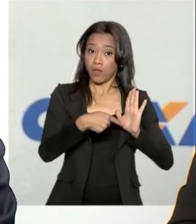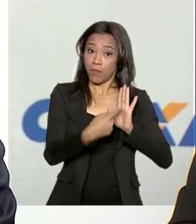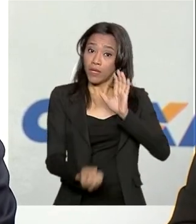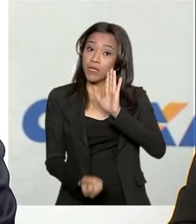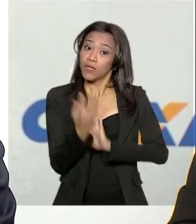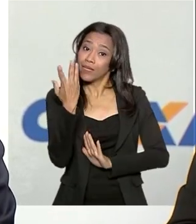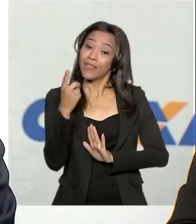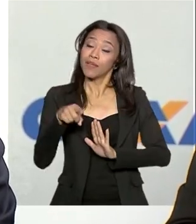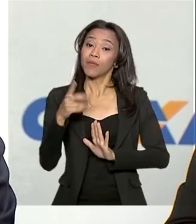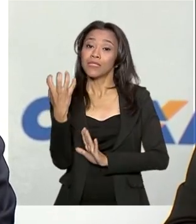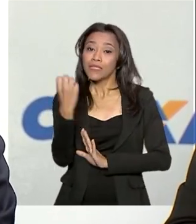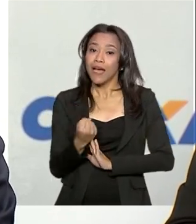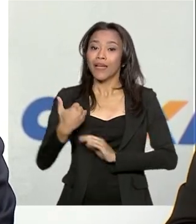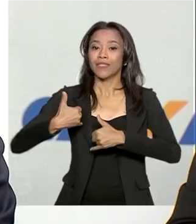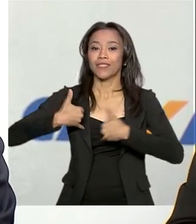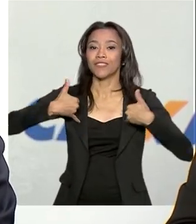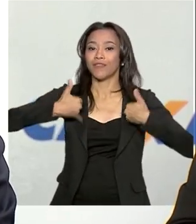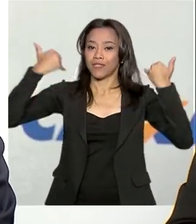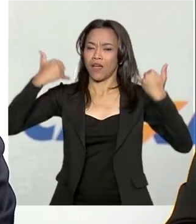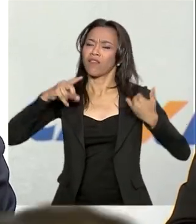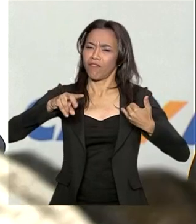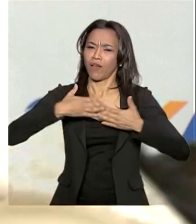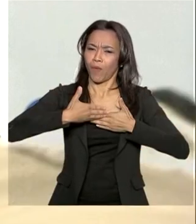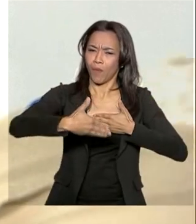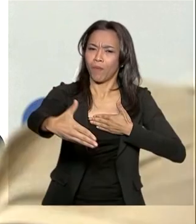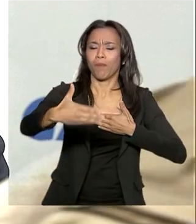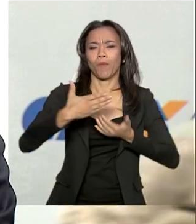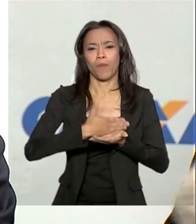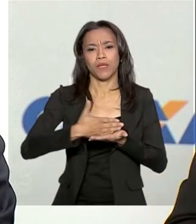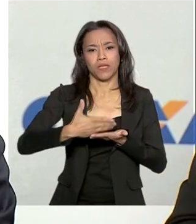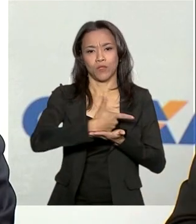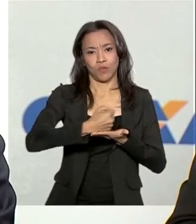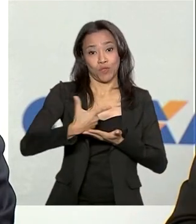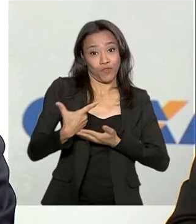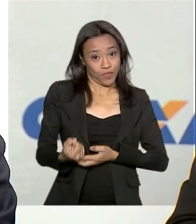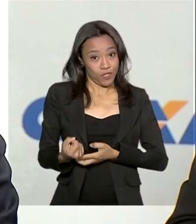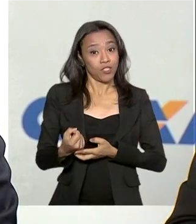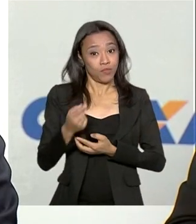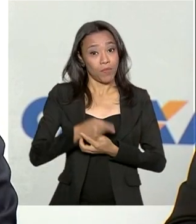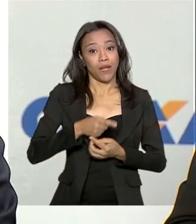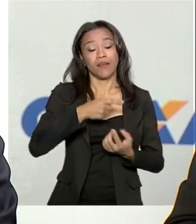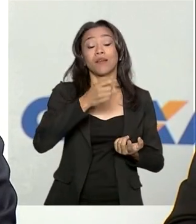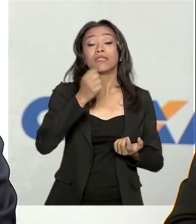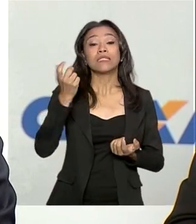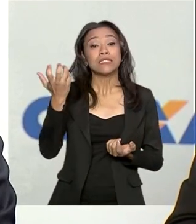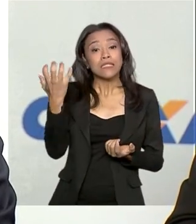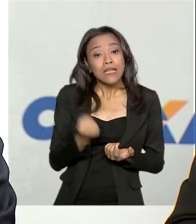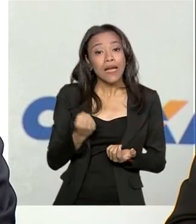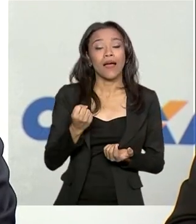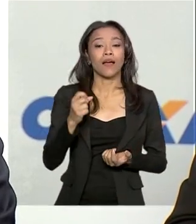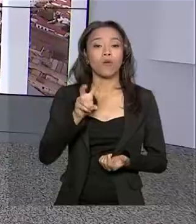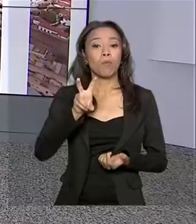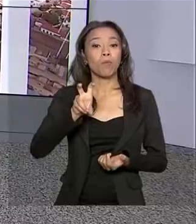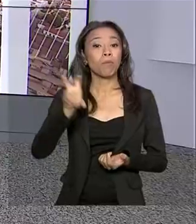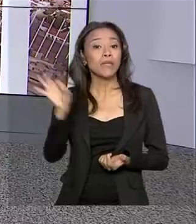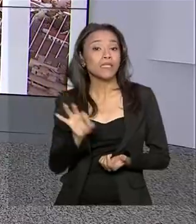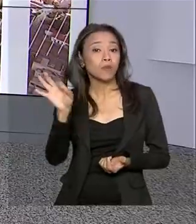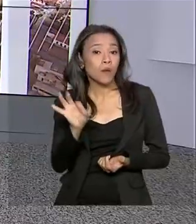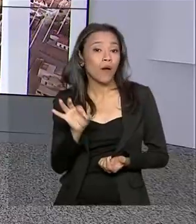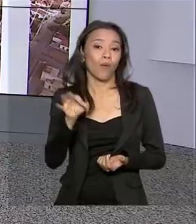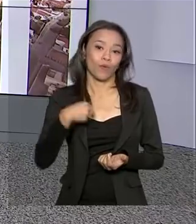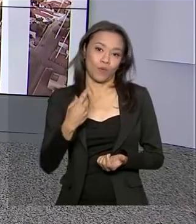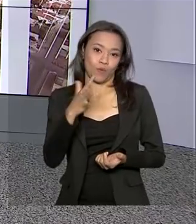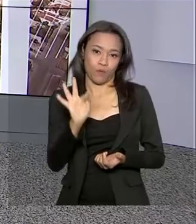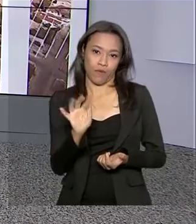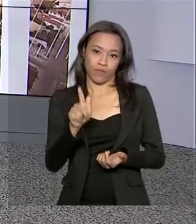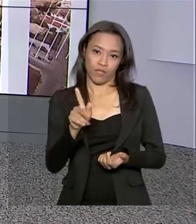aniversário que vai conceder a partir de 2020 a possibilidade de sacar anualmente um percentual de seu FGTS. É importante